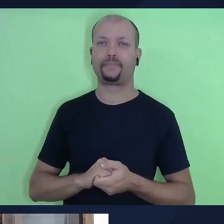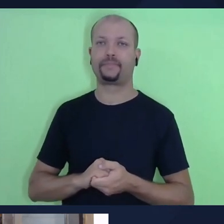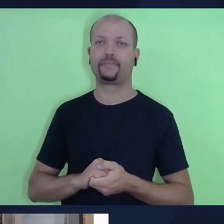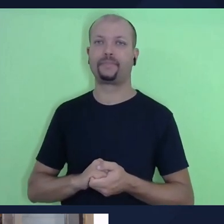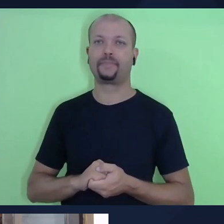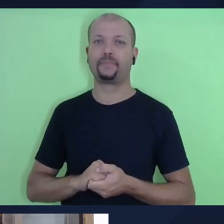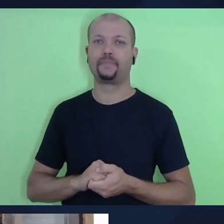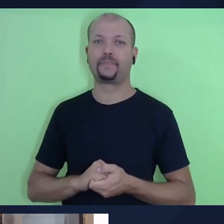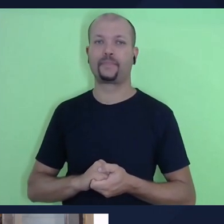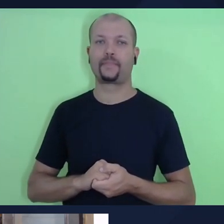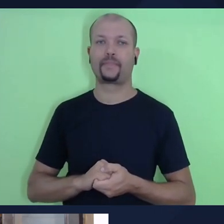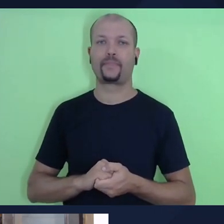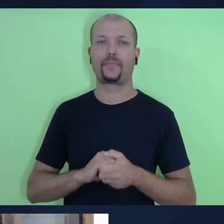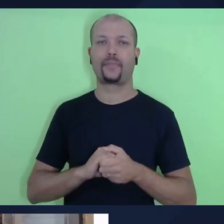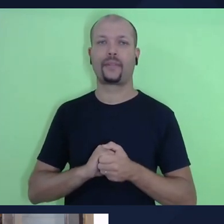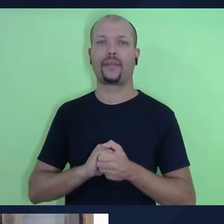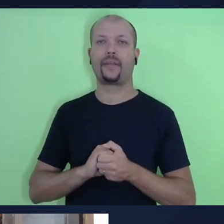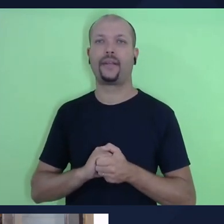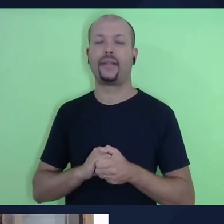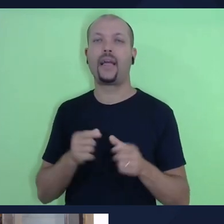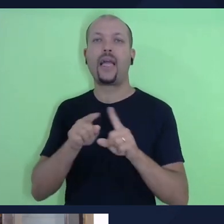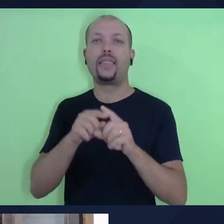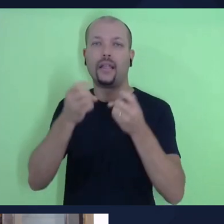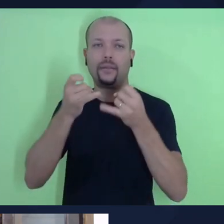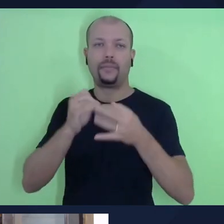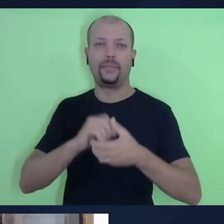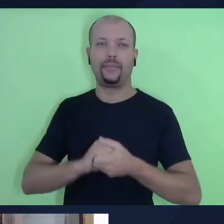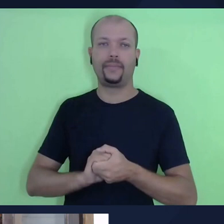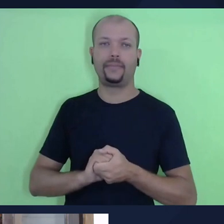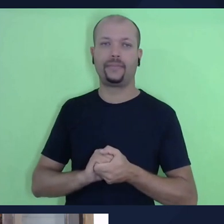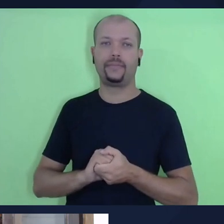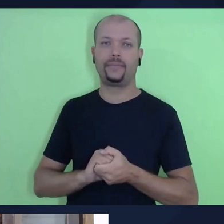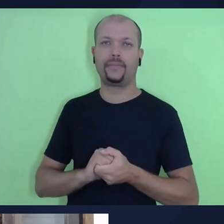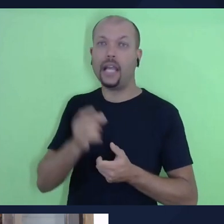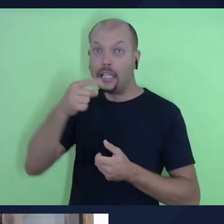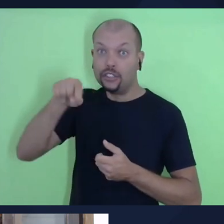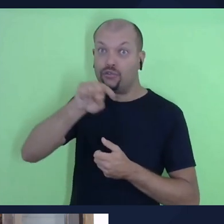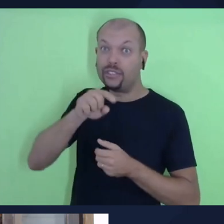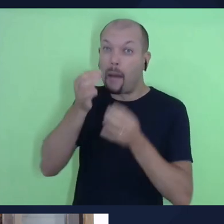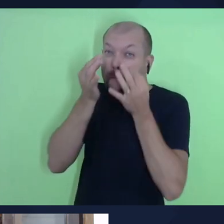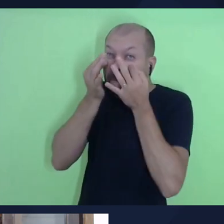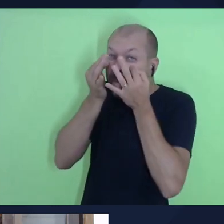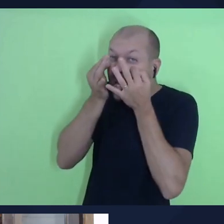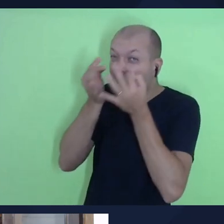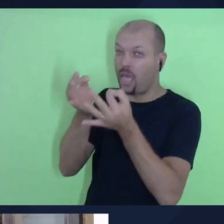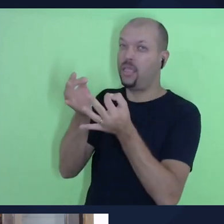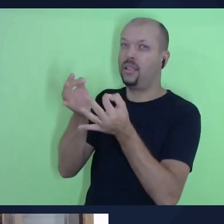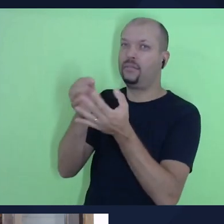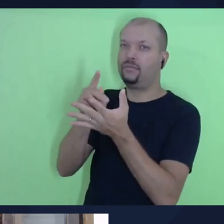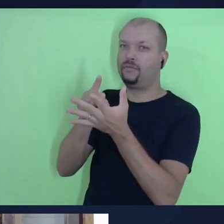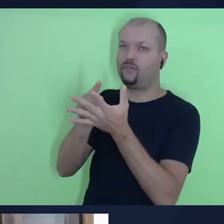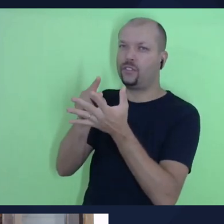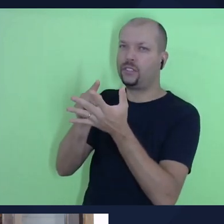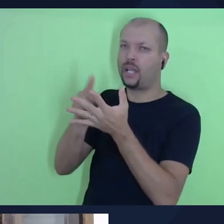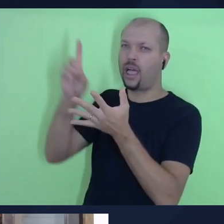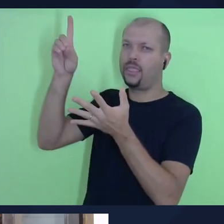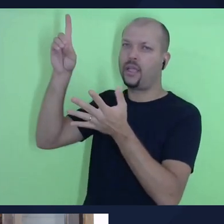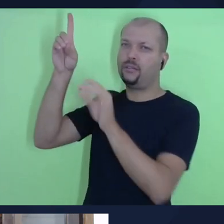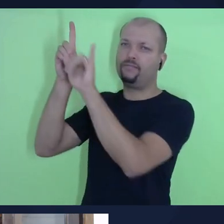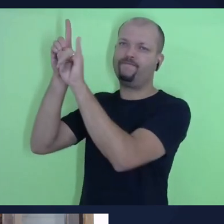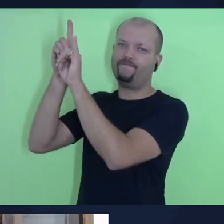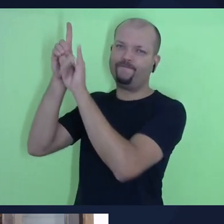Deuteronômio vinte e oito, versos um e dois, diz assim, se vocês ouvirem atentamente a voz do senhor, seu Deus,